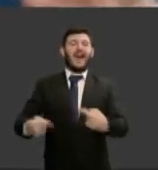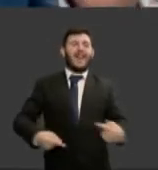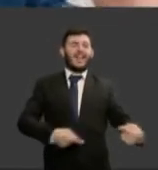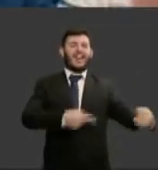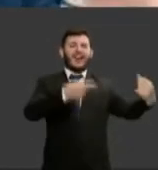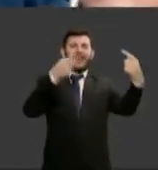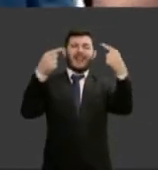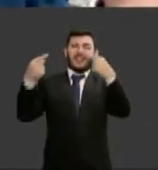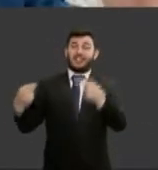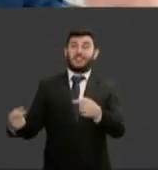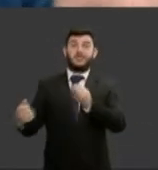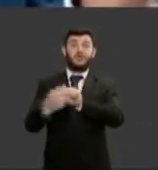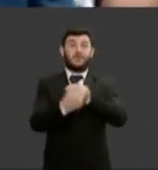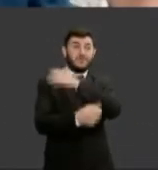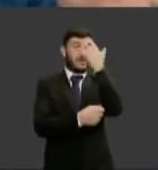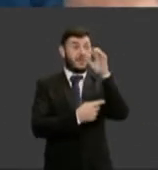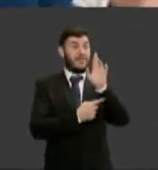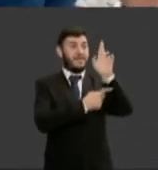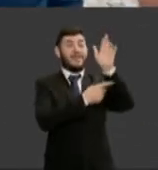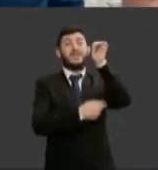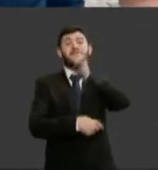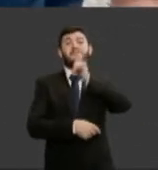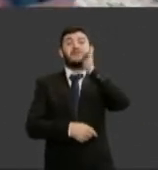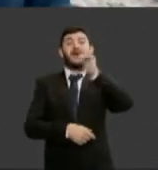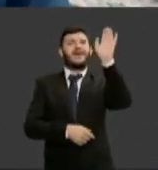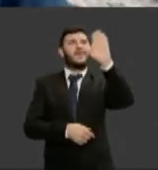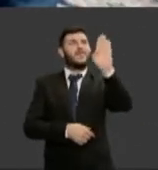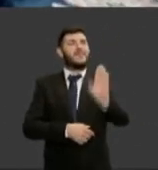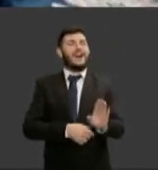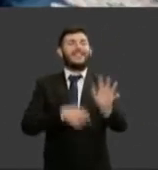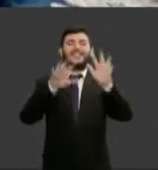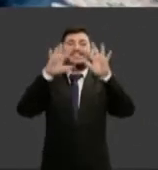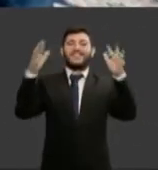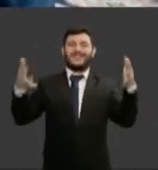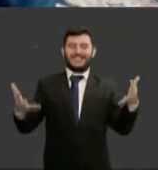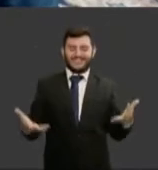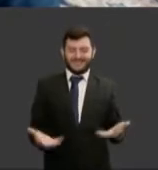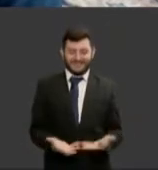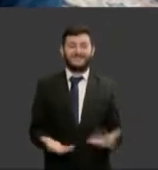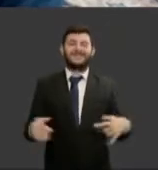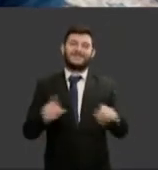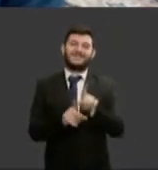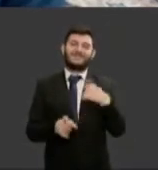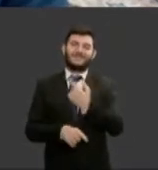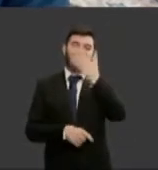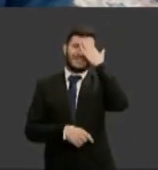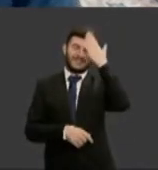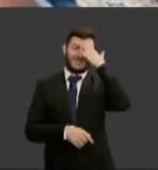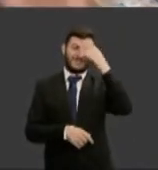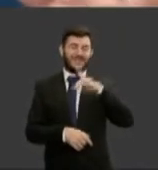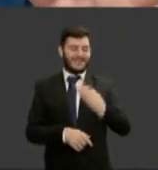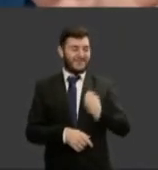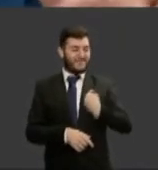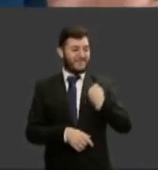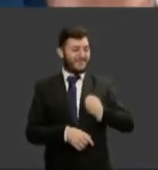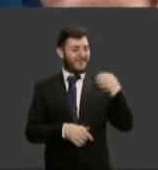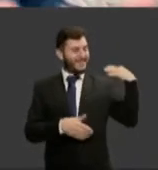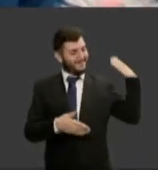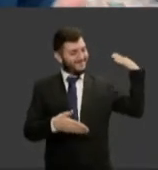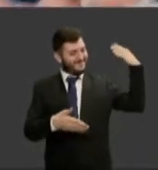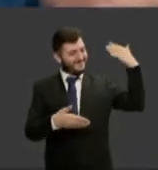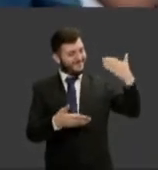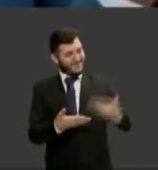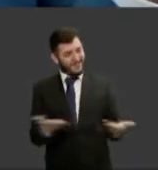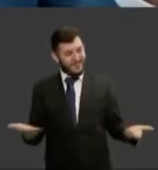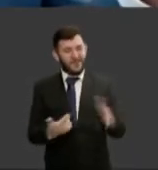Brasil, grandes mulheres do nosso planeta, cujas trajetórias falam por si mesmas, nos mais variados